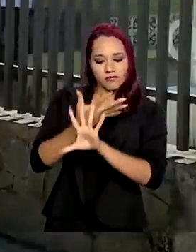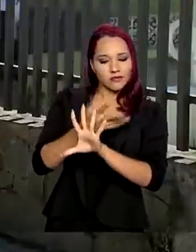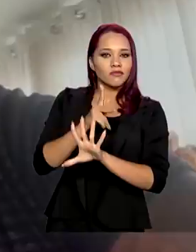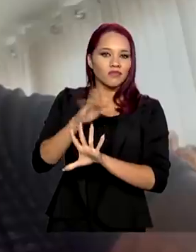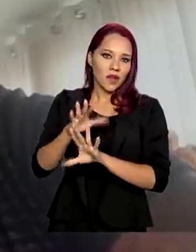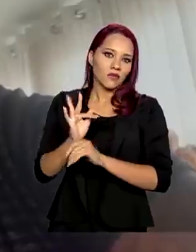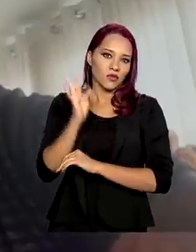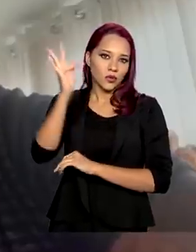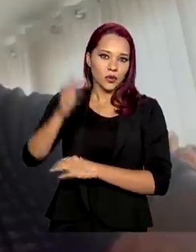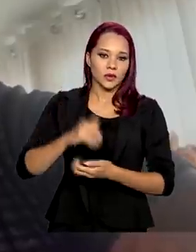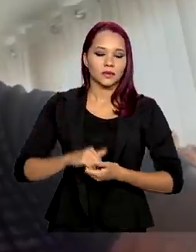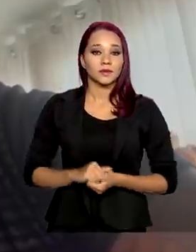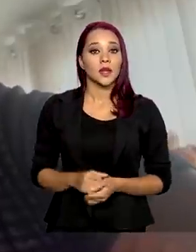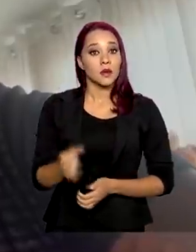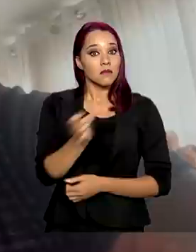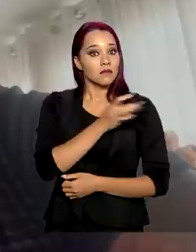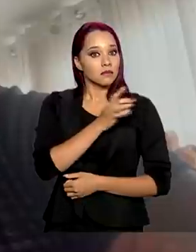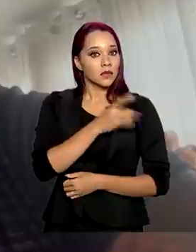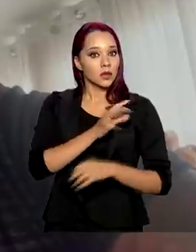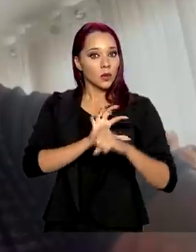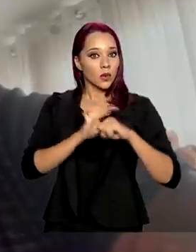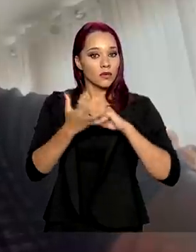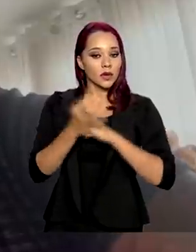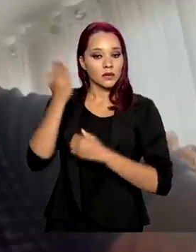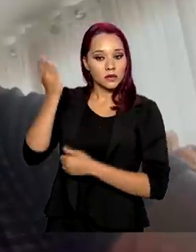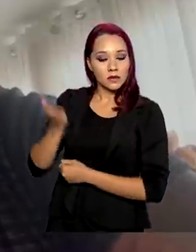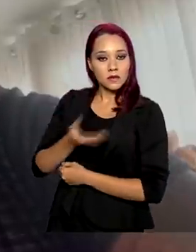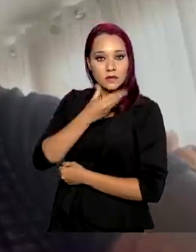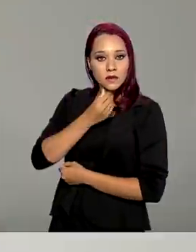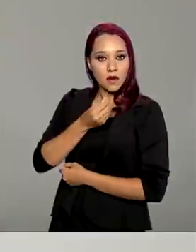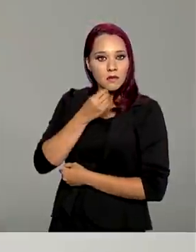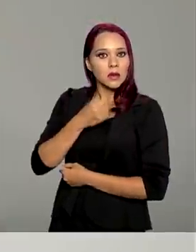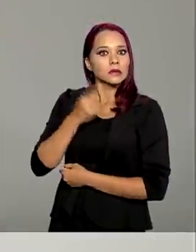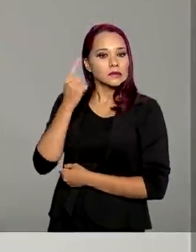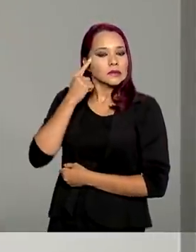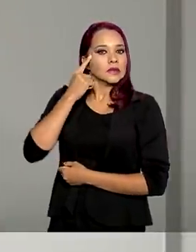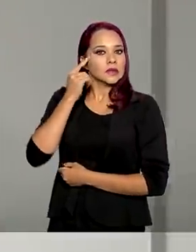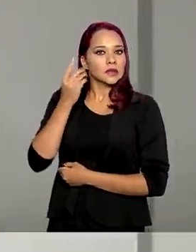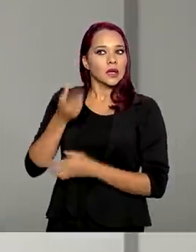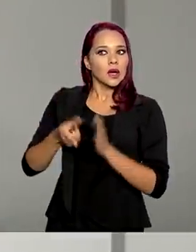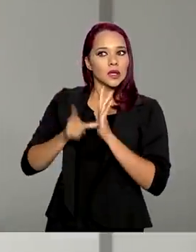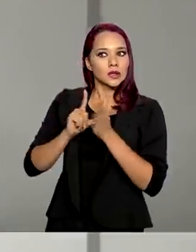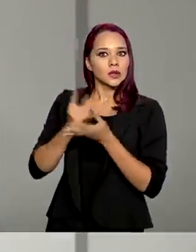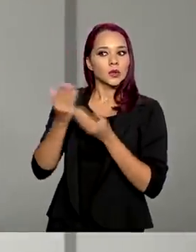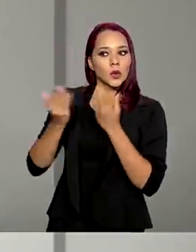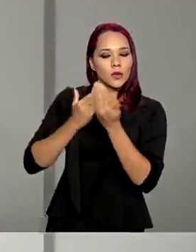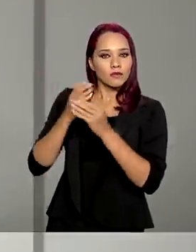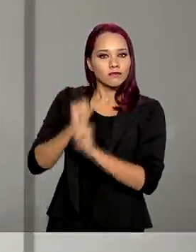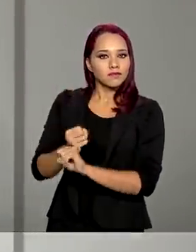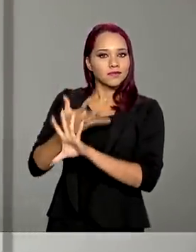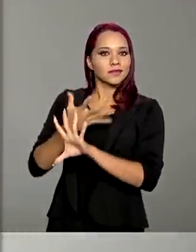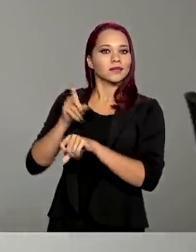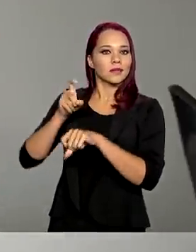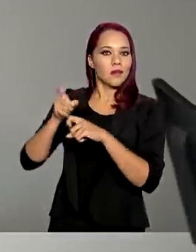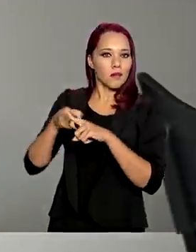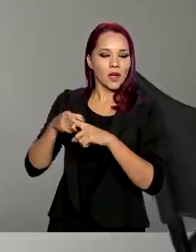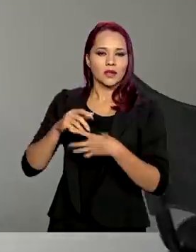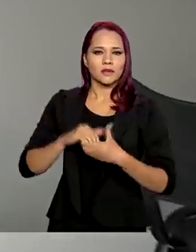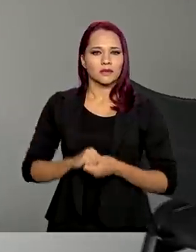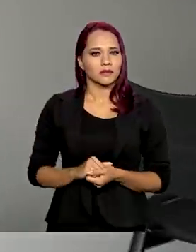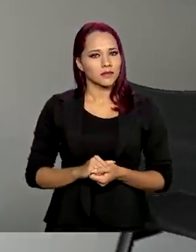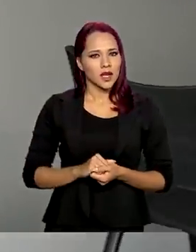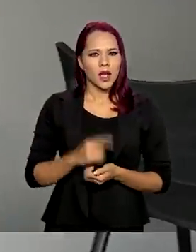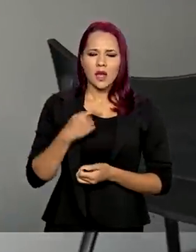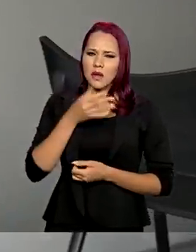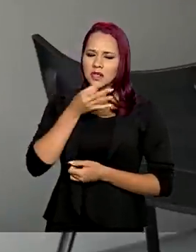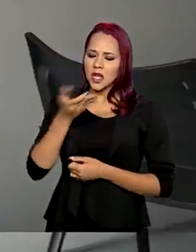funcionar no futuro. Com medo do coronavírus, Samuel não pensou duas vezes antes de conversar à distância com o médico. Achei o atendimento